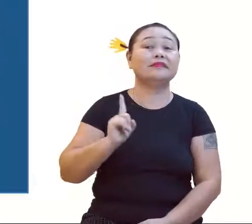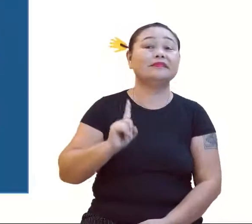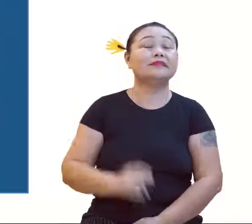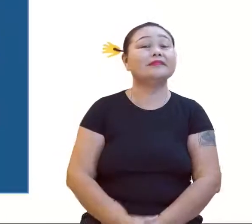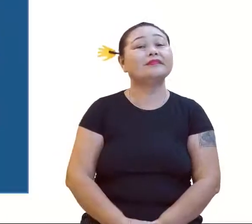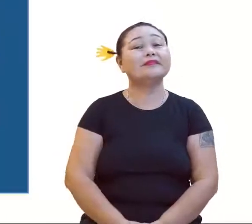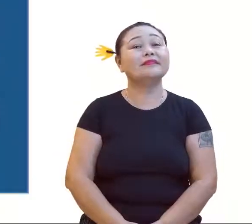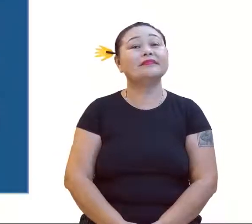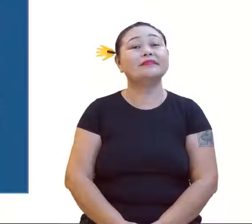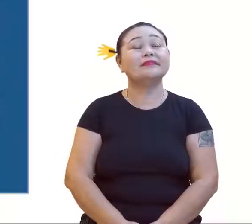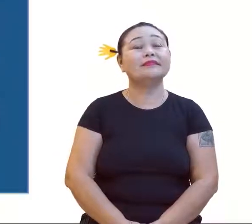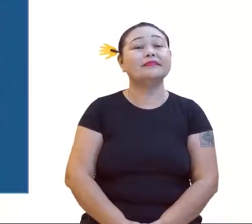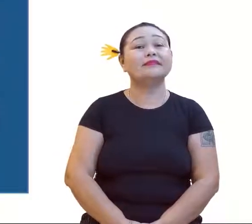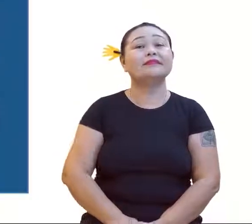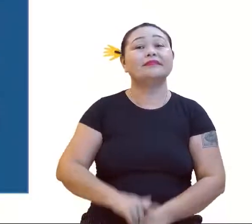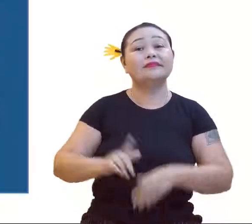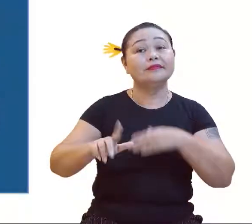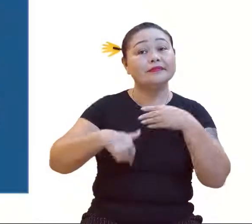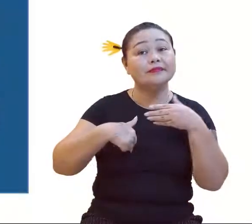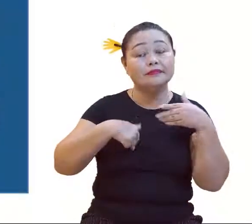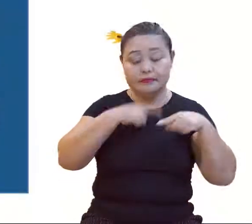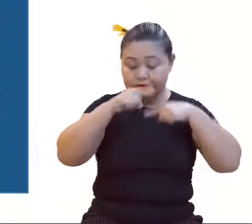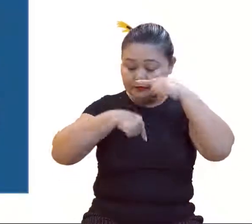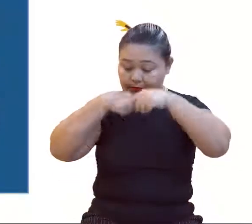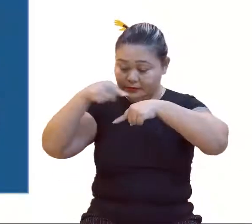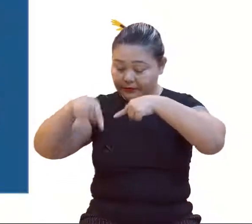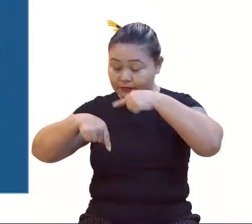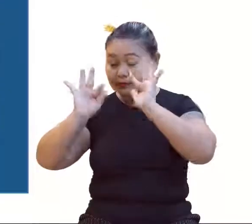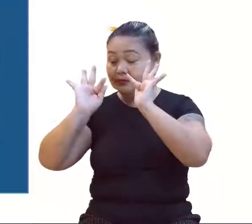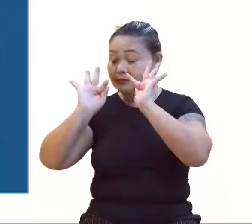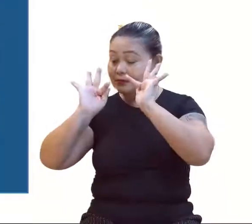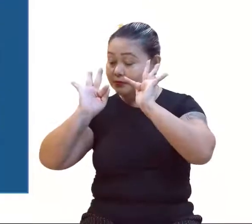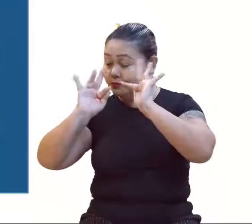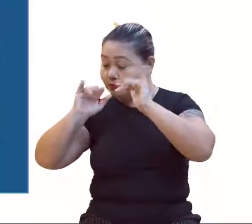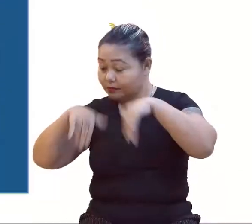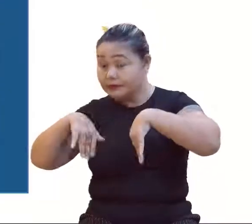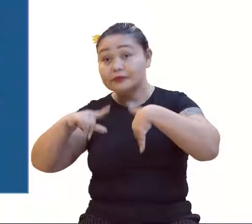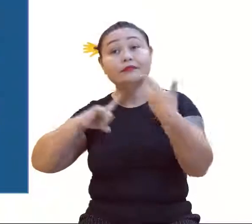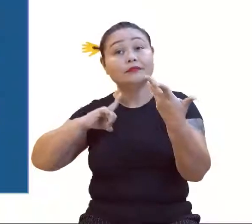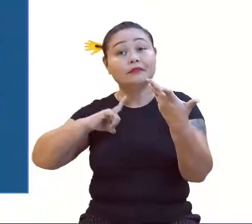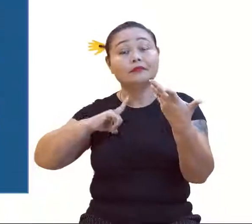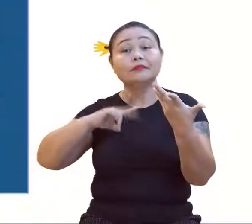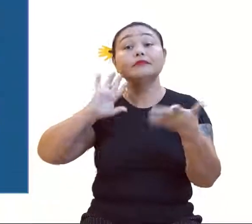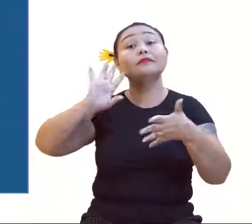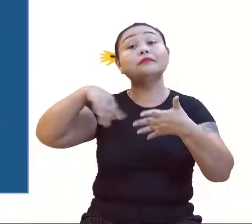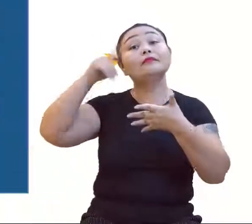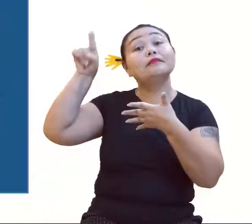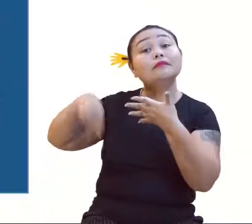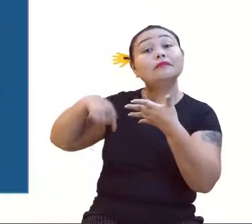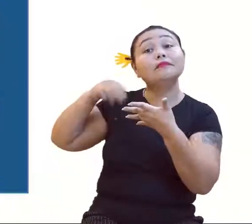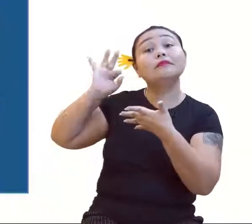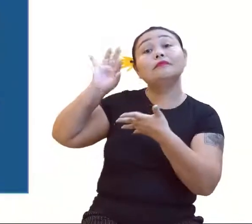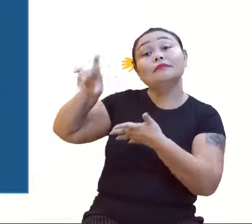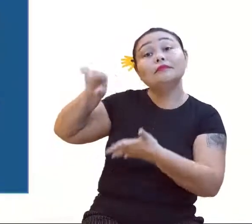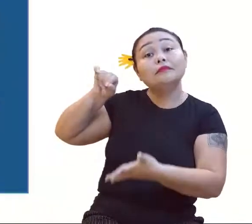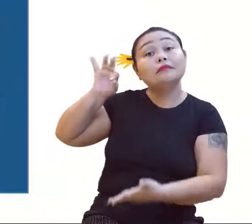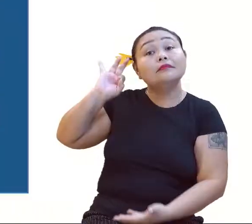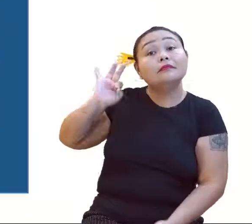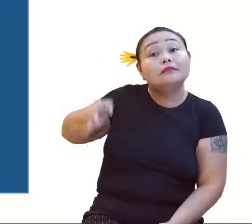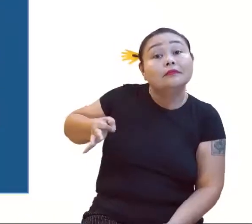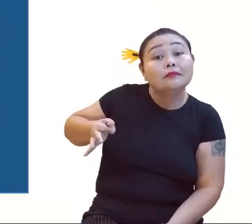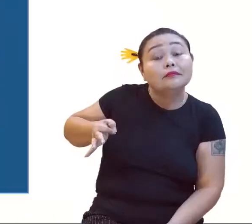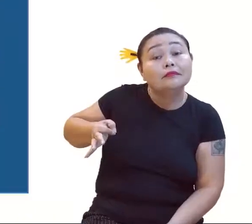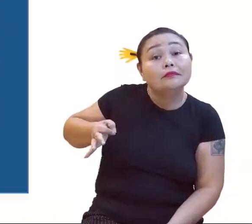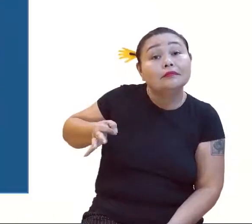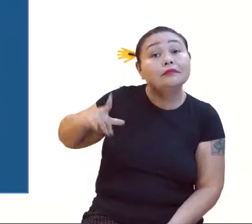A sequência finita é aquela que tem fim. Então, qual delas é a resposta correta? Com certeza que não tem as